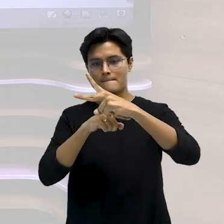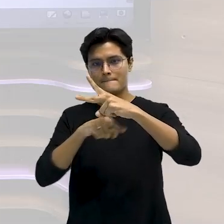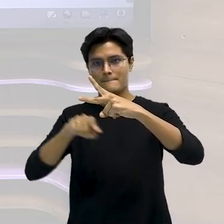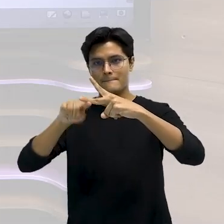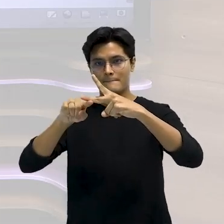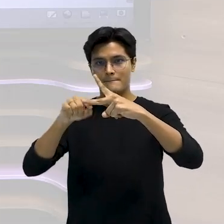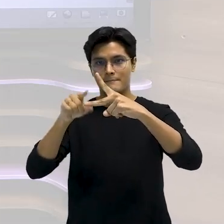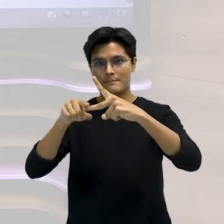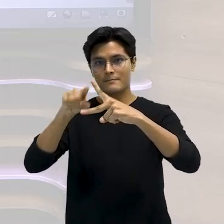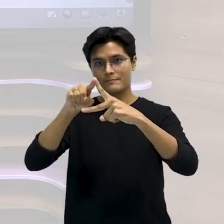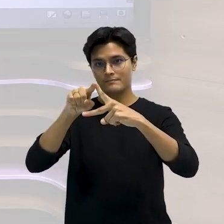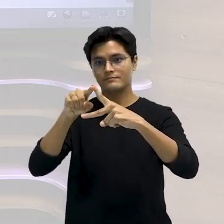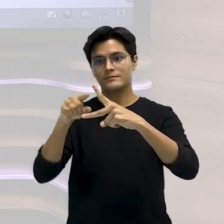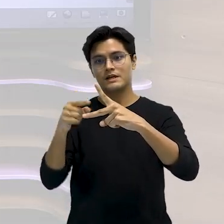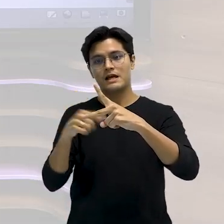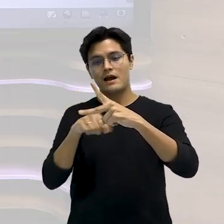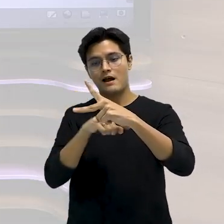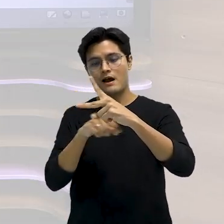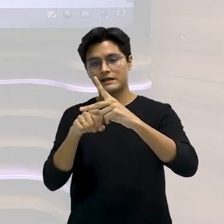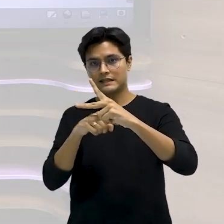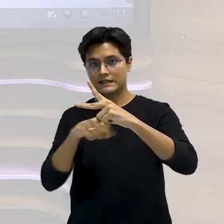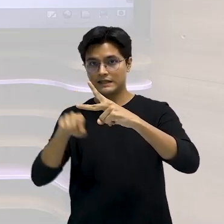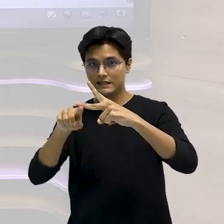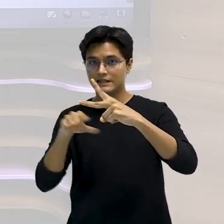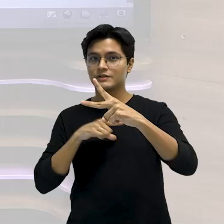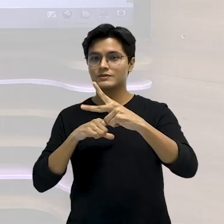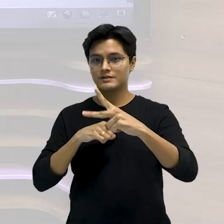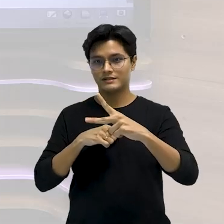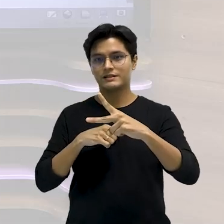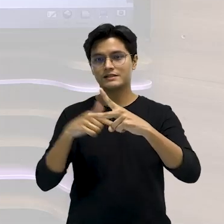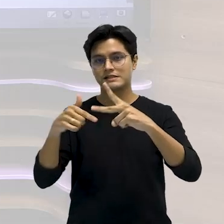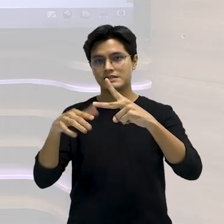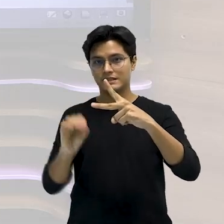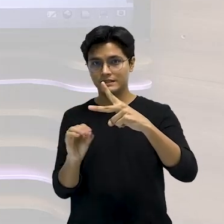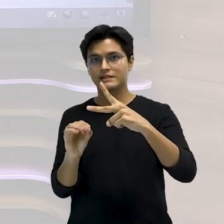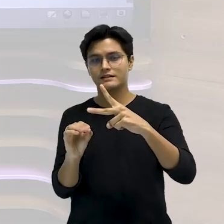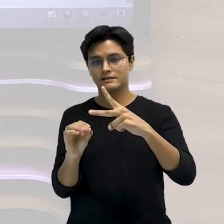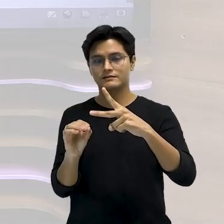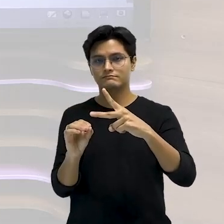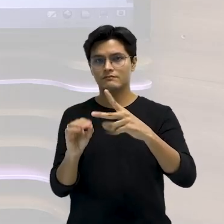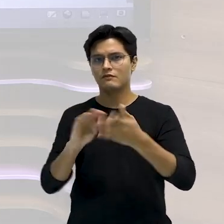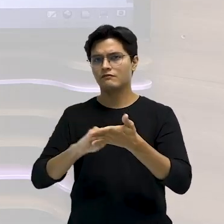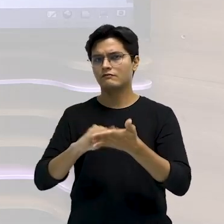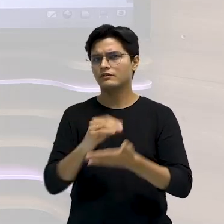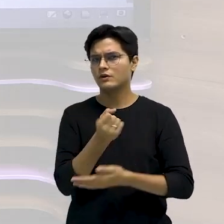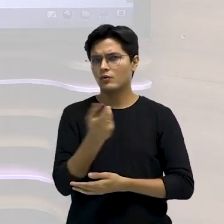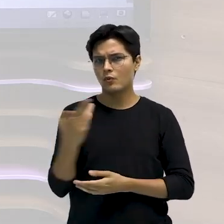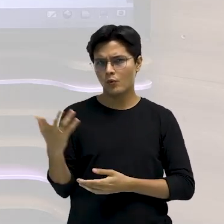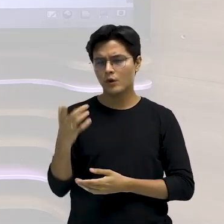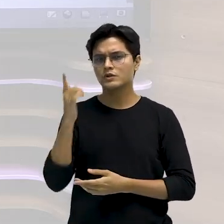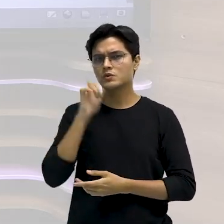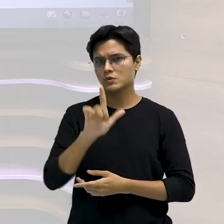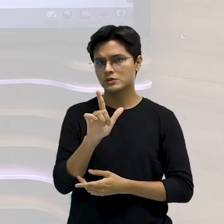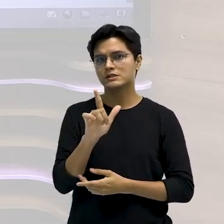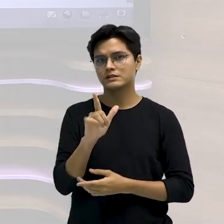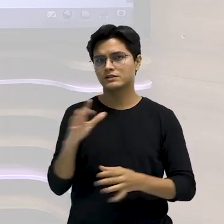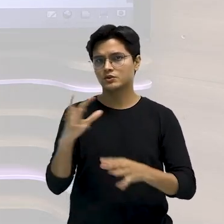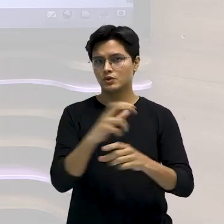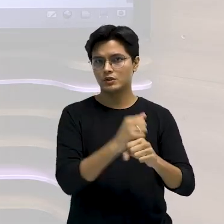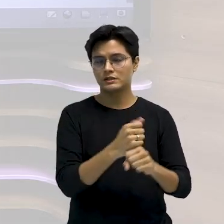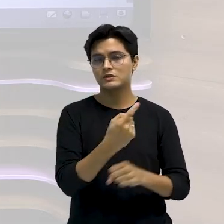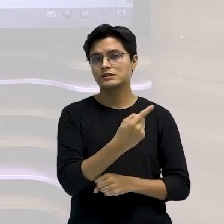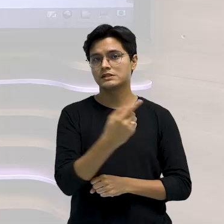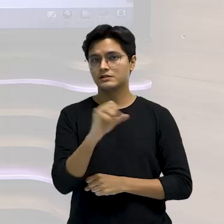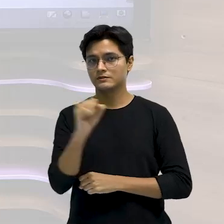tenho 70 aqui dentro do triângulo, para 180 falta quanto? Fazer de cabeça, né? Faltam apenas 110.